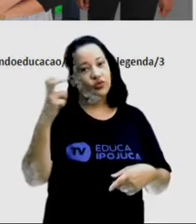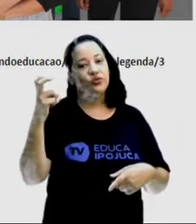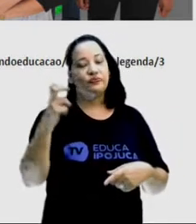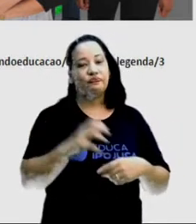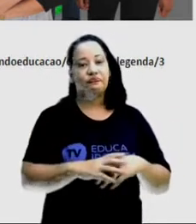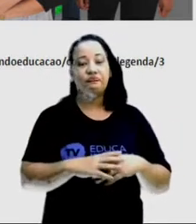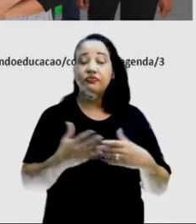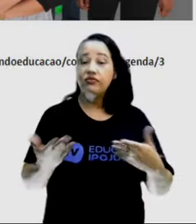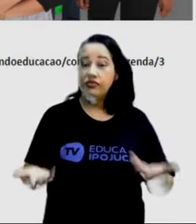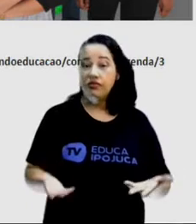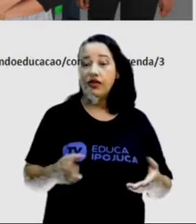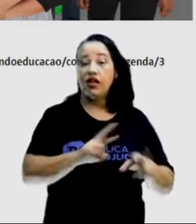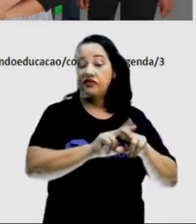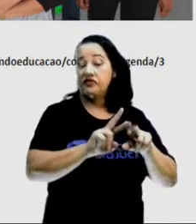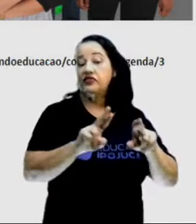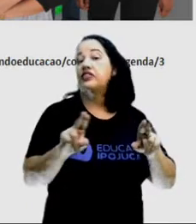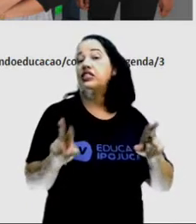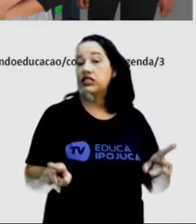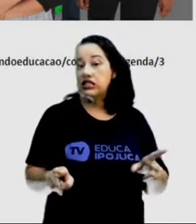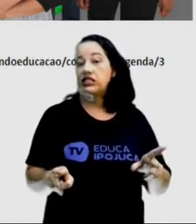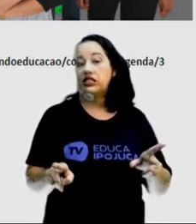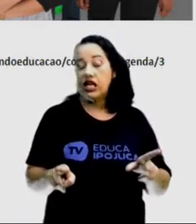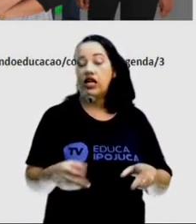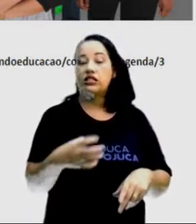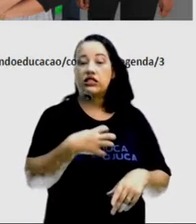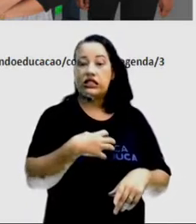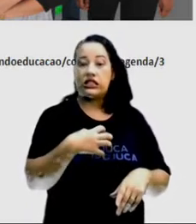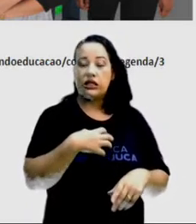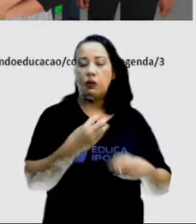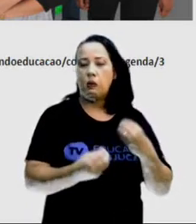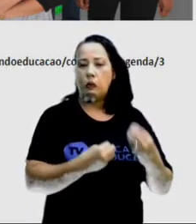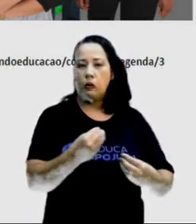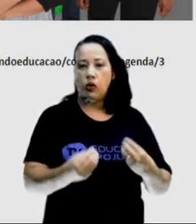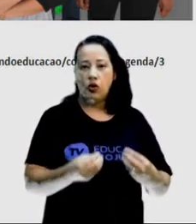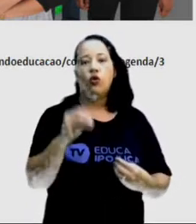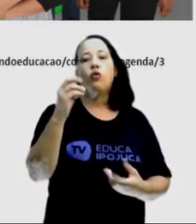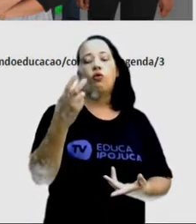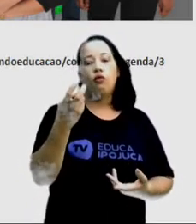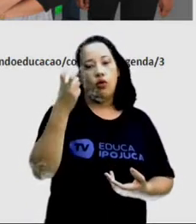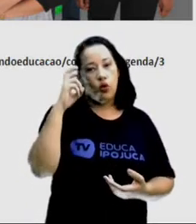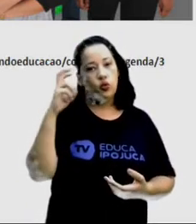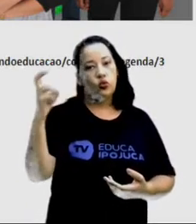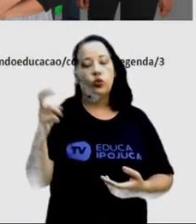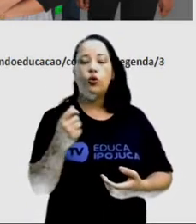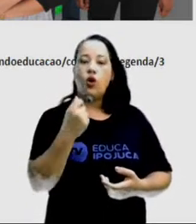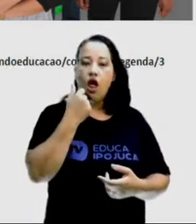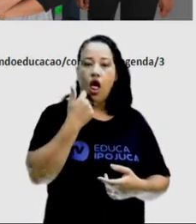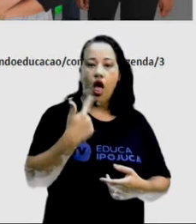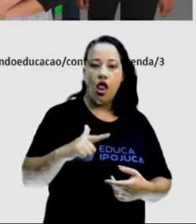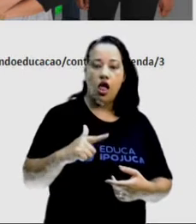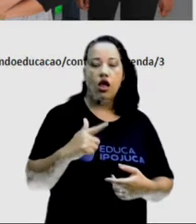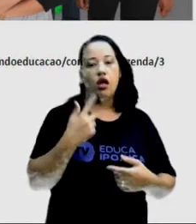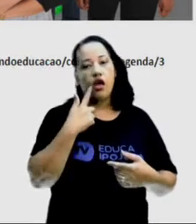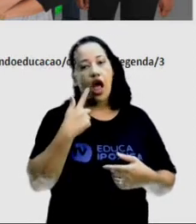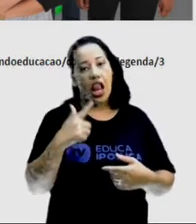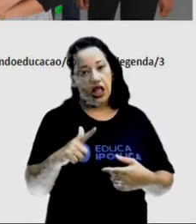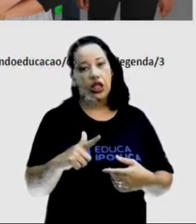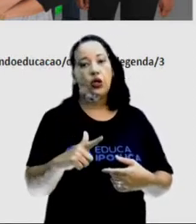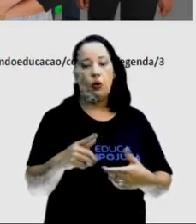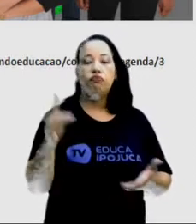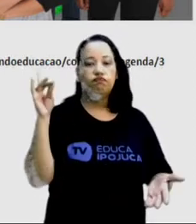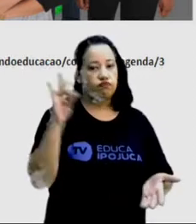diversidade se reflete em aspectos culturais, como a nossa língua oficial, as